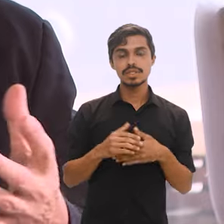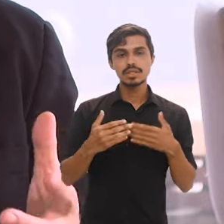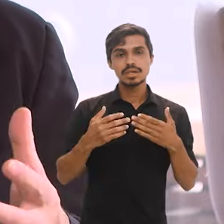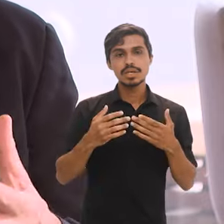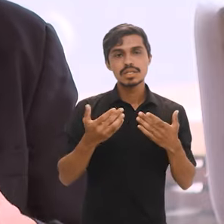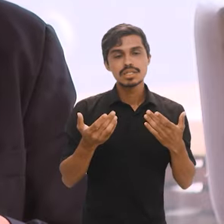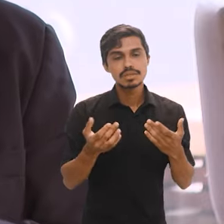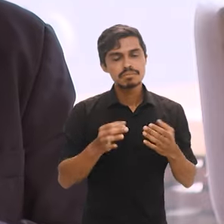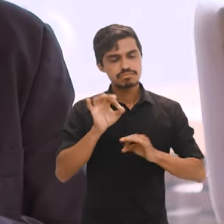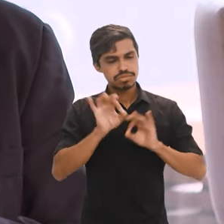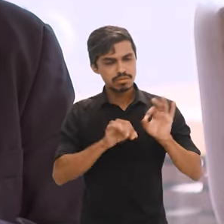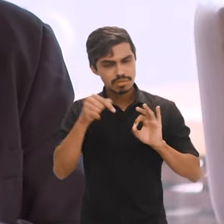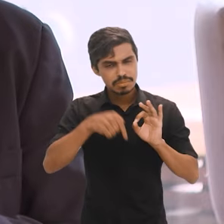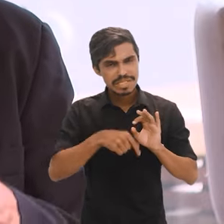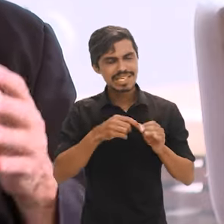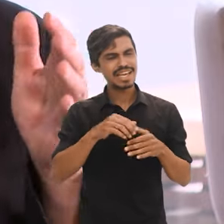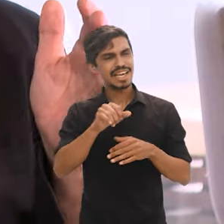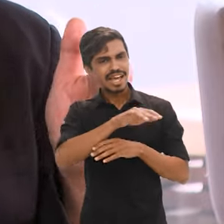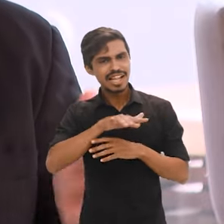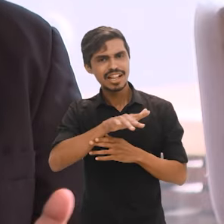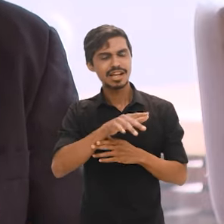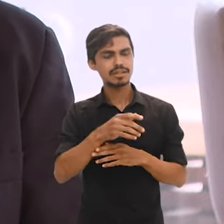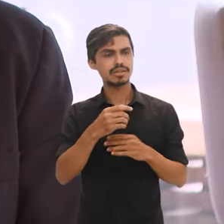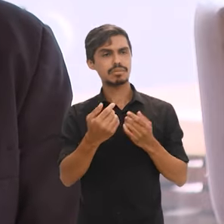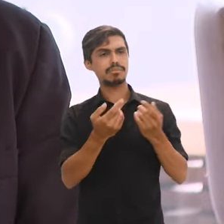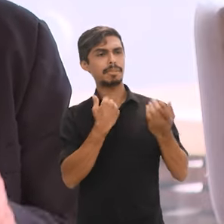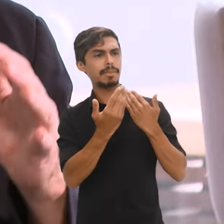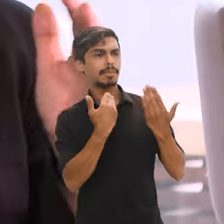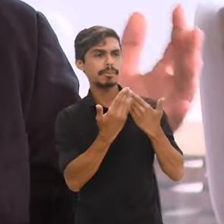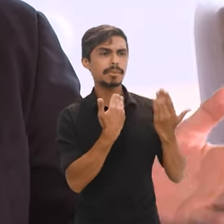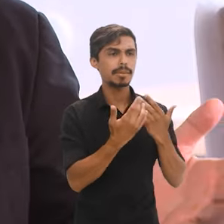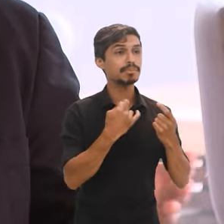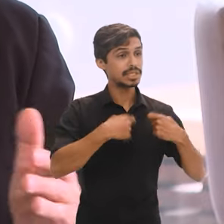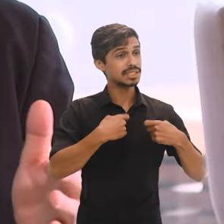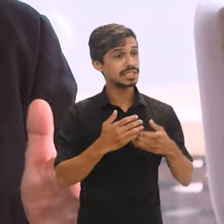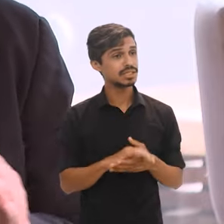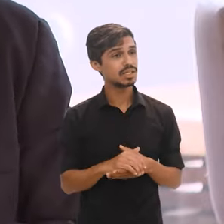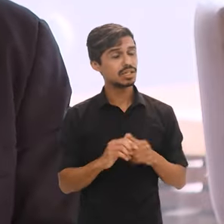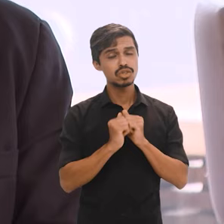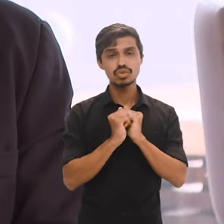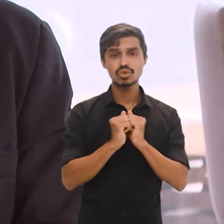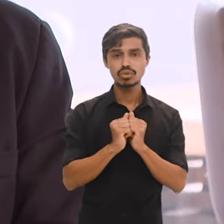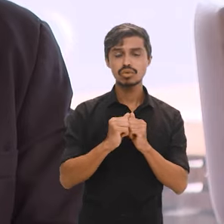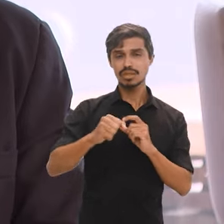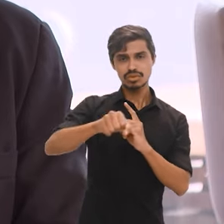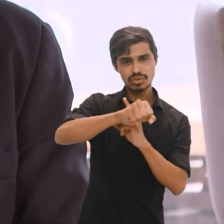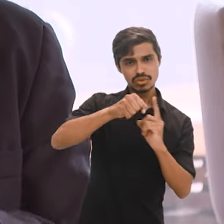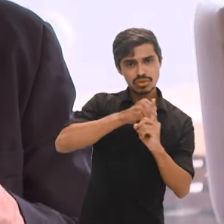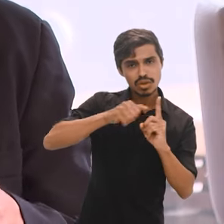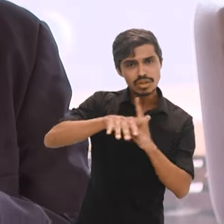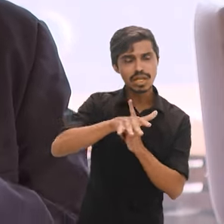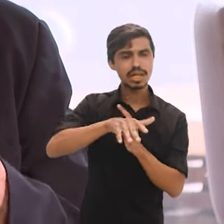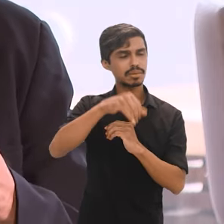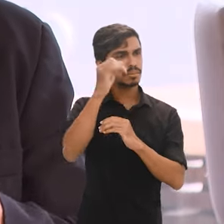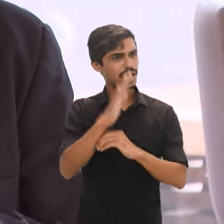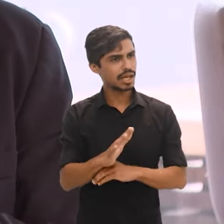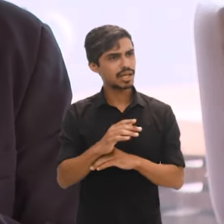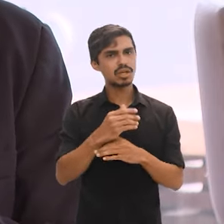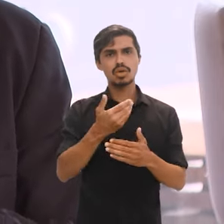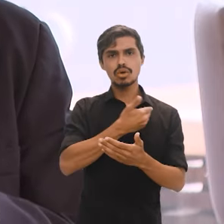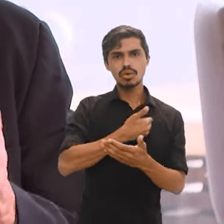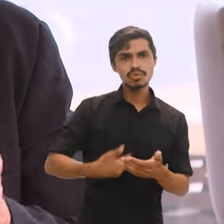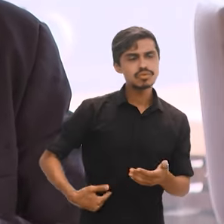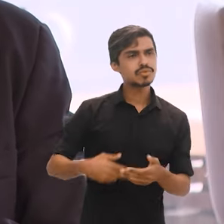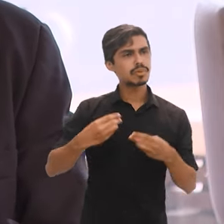nos prepararmos para essa nova realidade. Estamos também fazendo muito diálogo com a sociedade brasileira, com os ministérios, com os